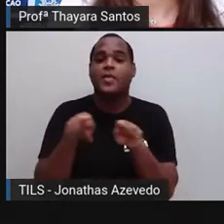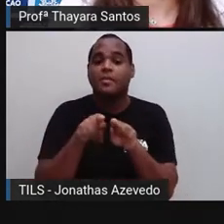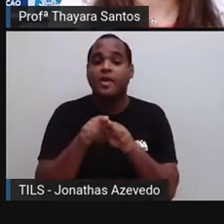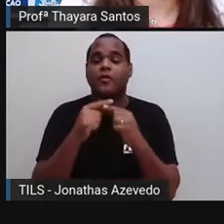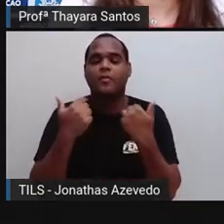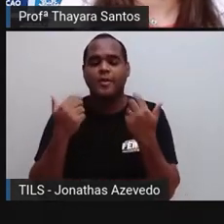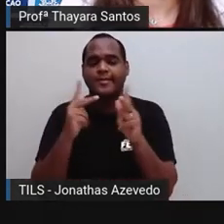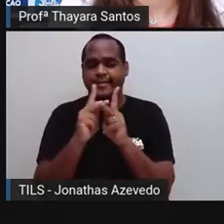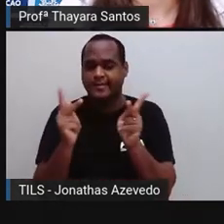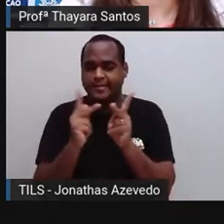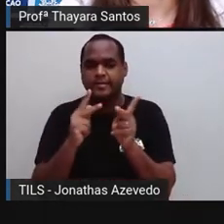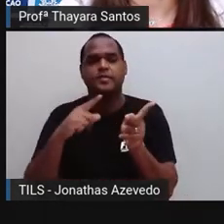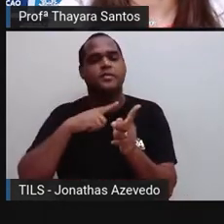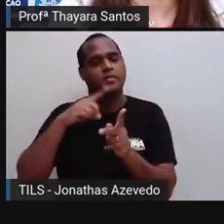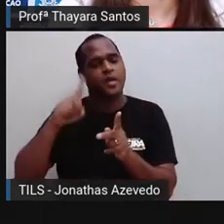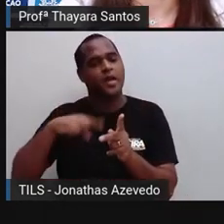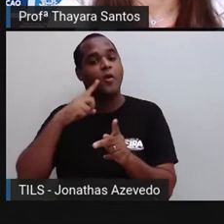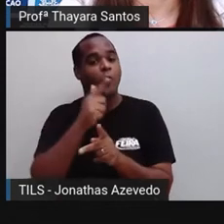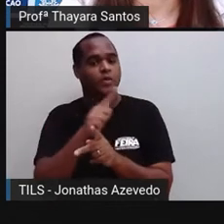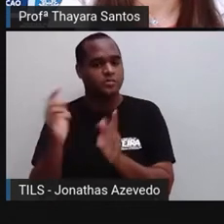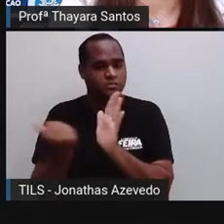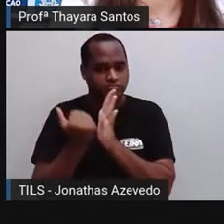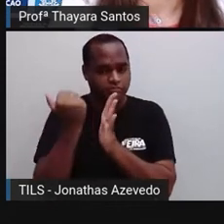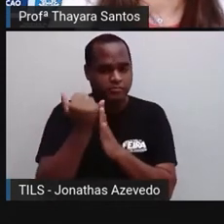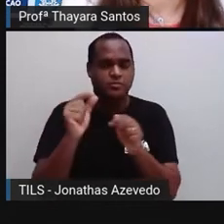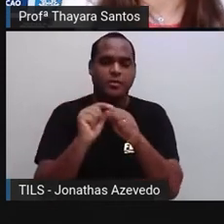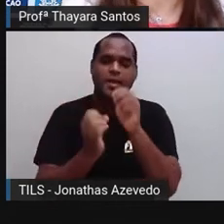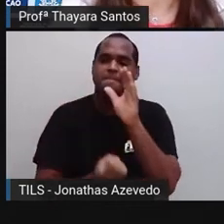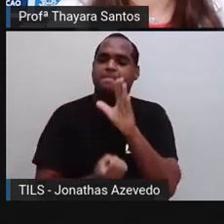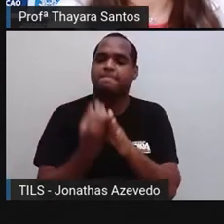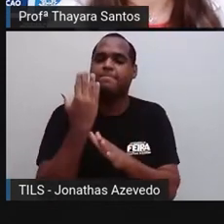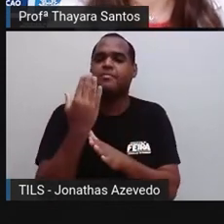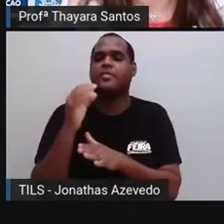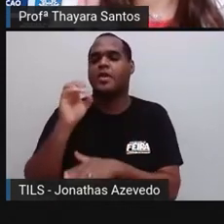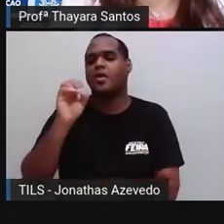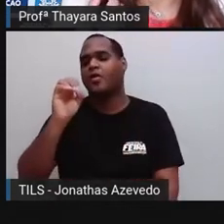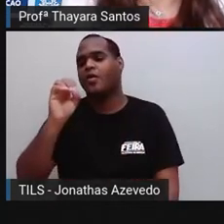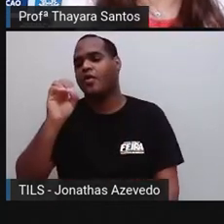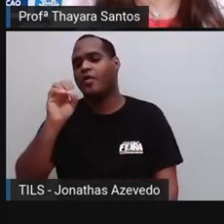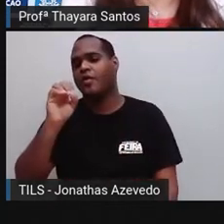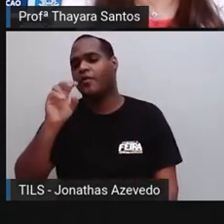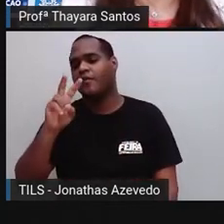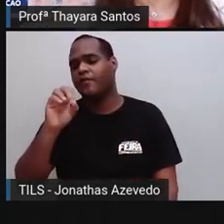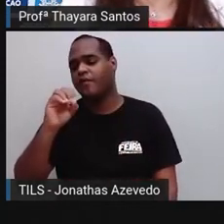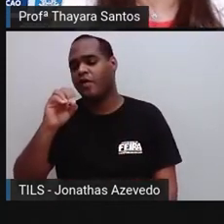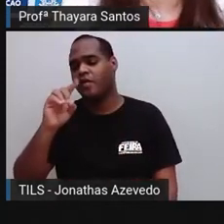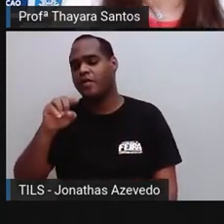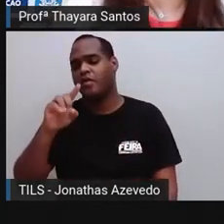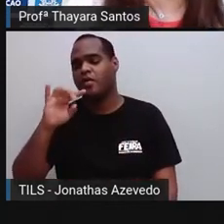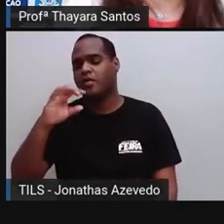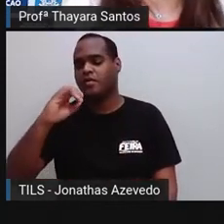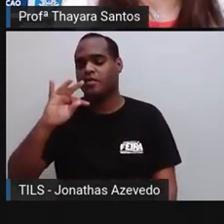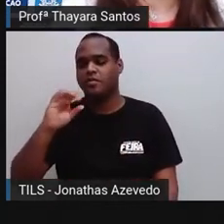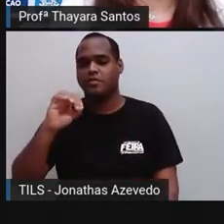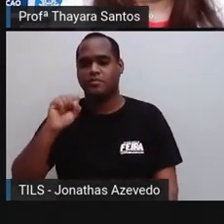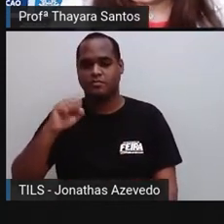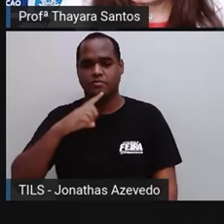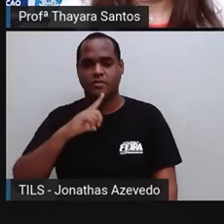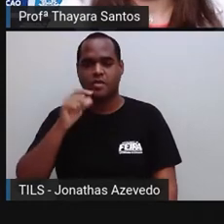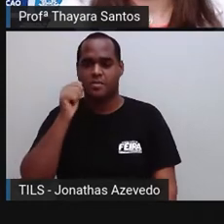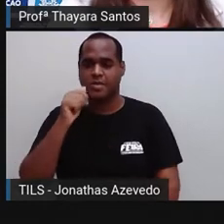além disso, ele também produz os ovócitos, que são as células reprodutivas das mulheres.